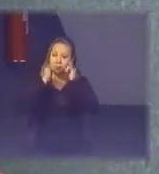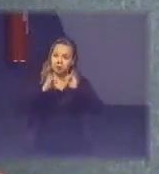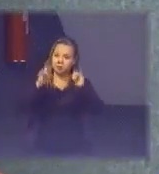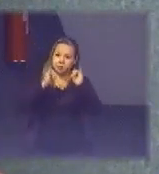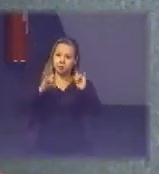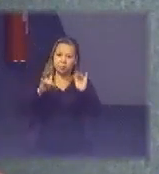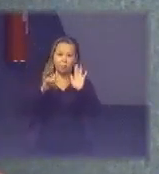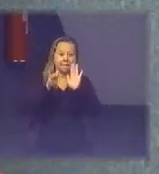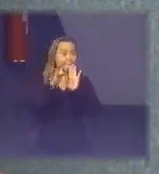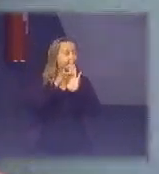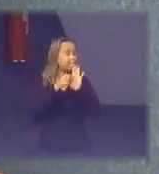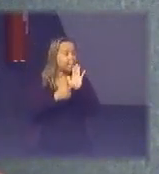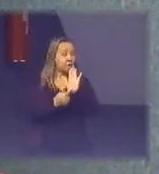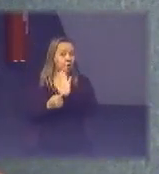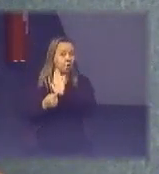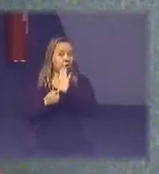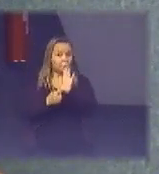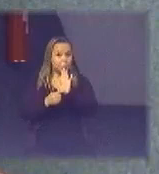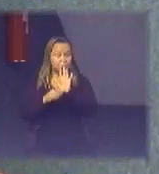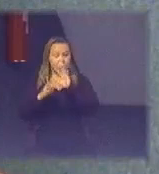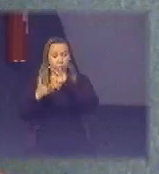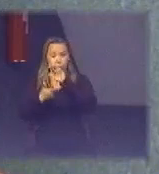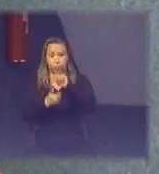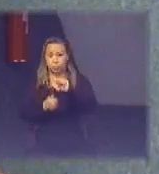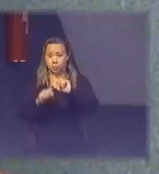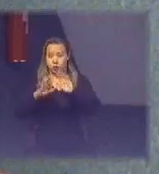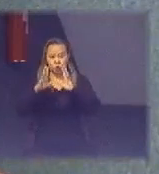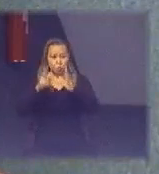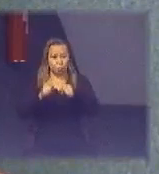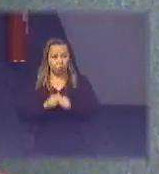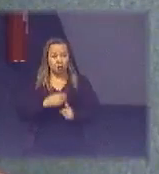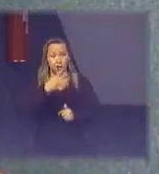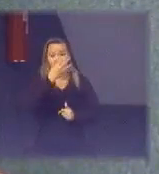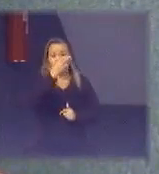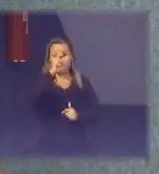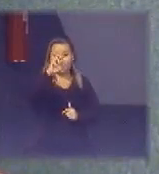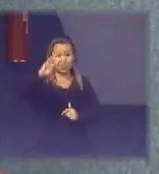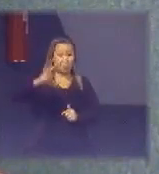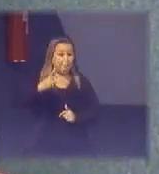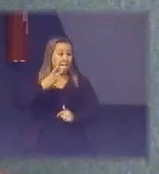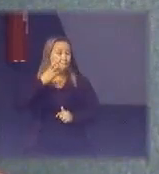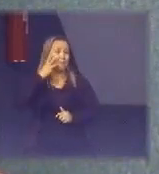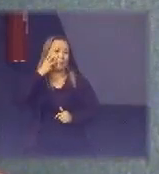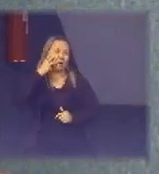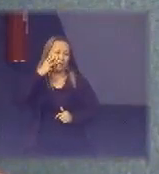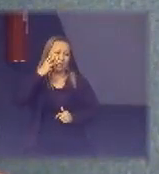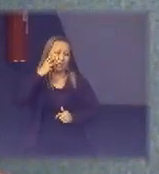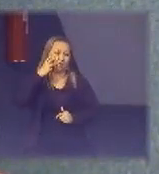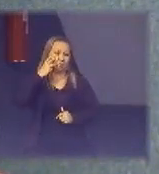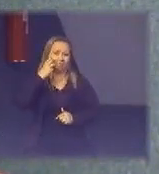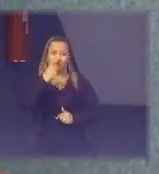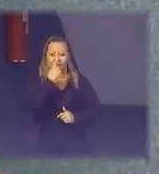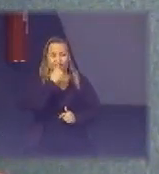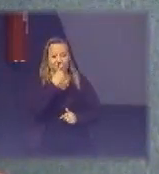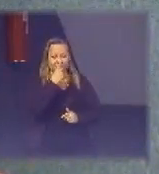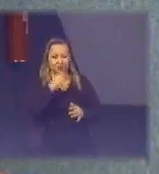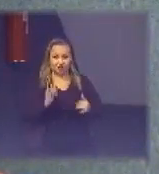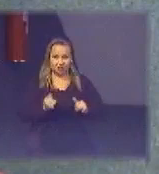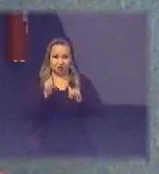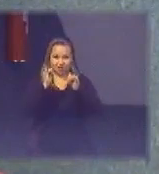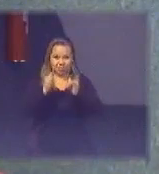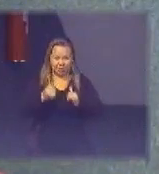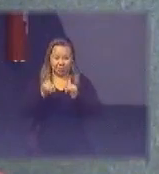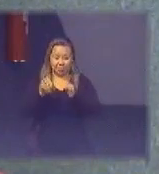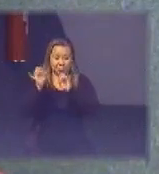então são quase 45 milhões de toneladas de resíduos eletroeletrônicos que são